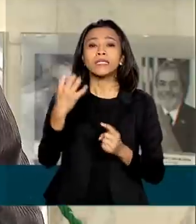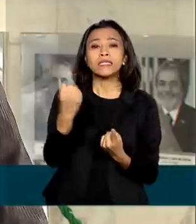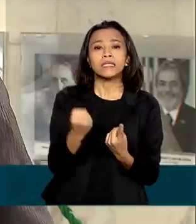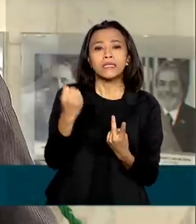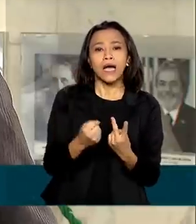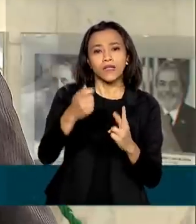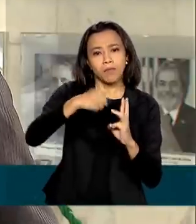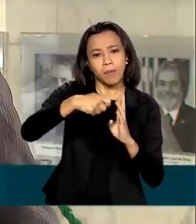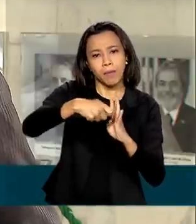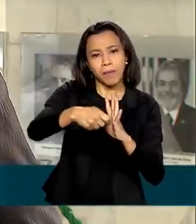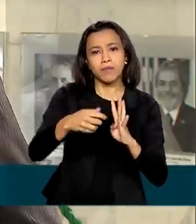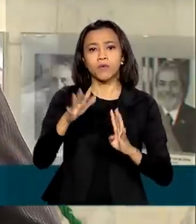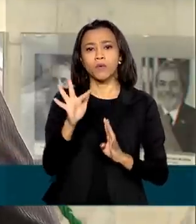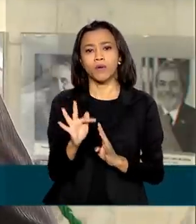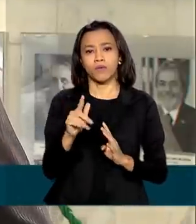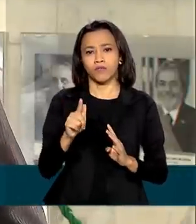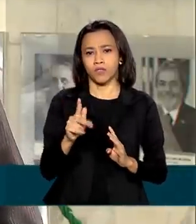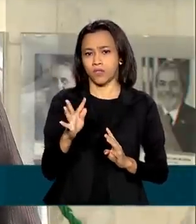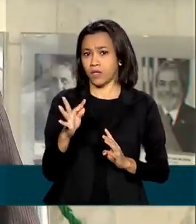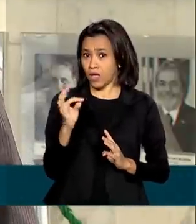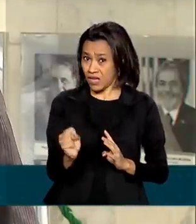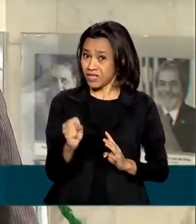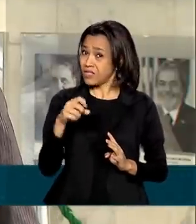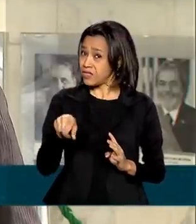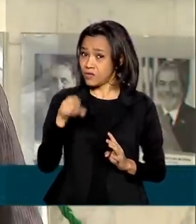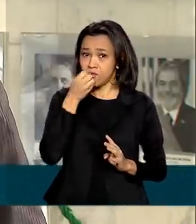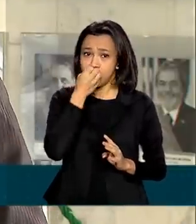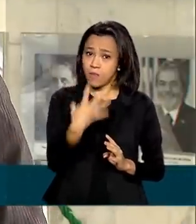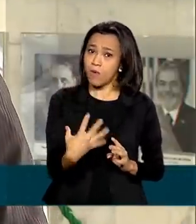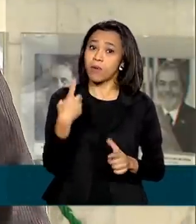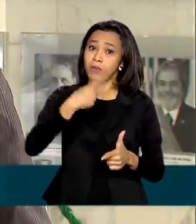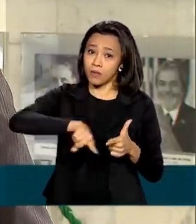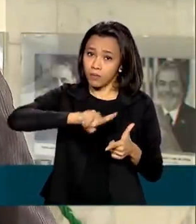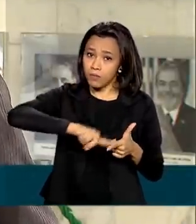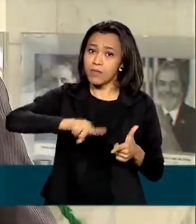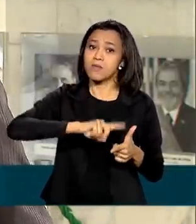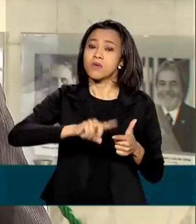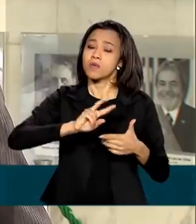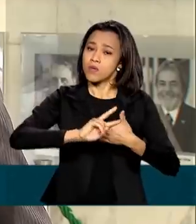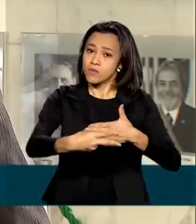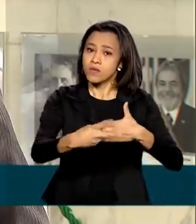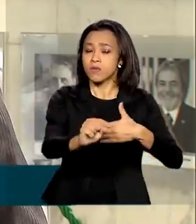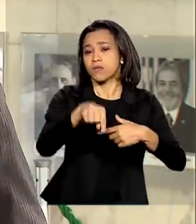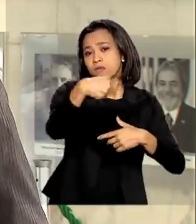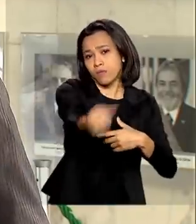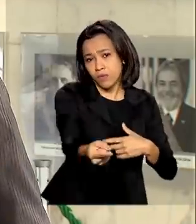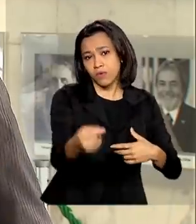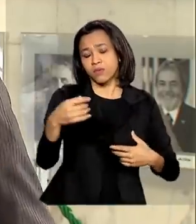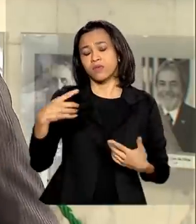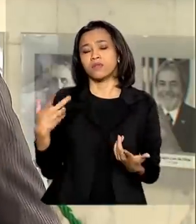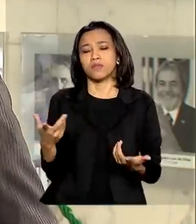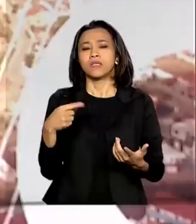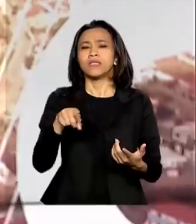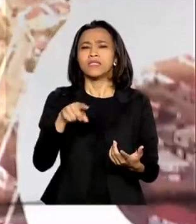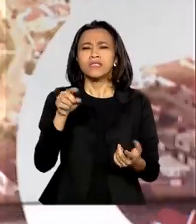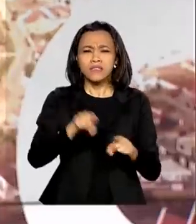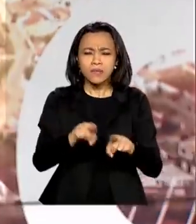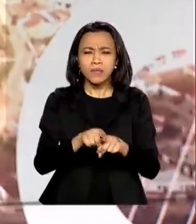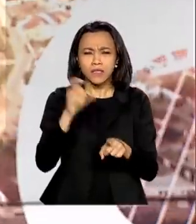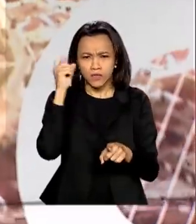Ele justificou que a medida pode acarretar em descapitalização do fundo e prejudicar novos investimentos em habitação popular.